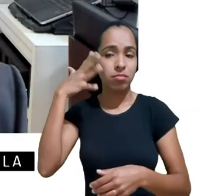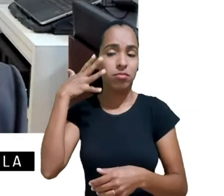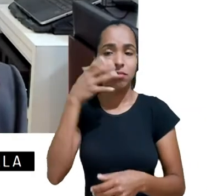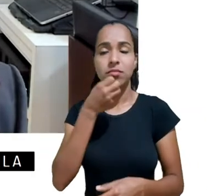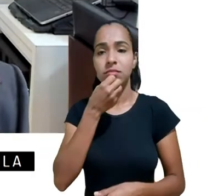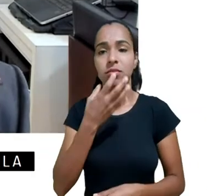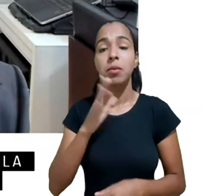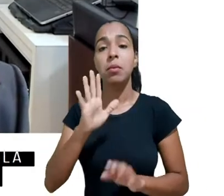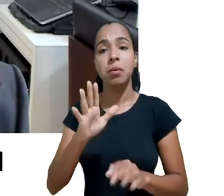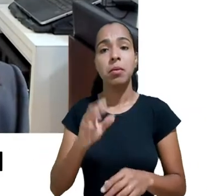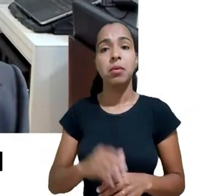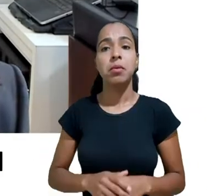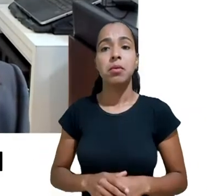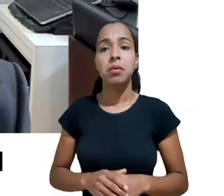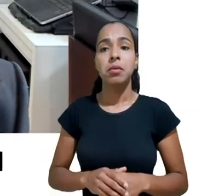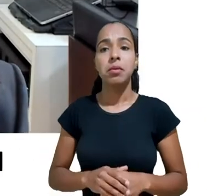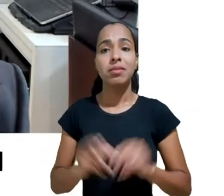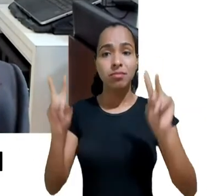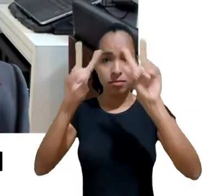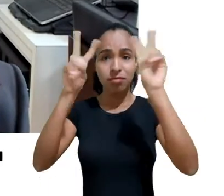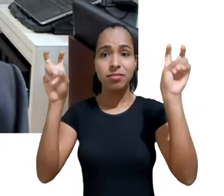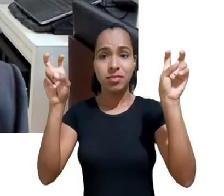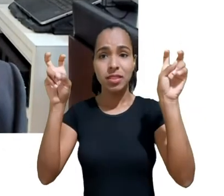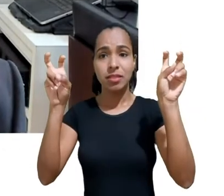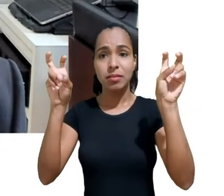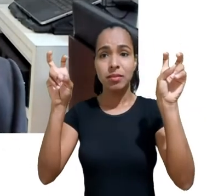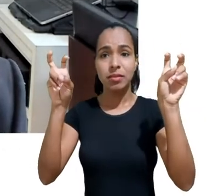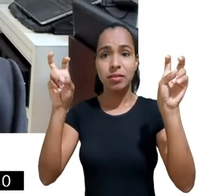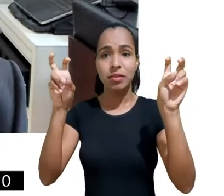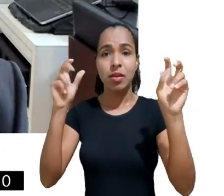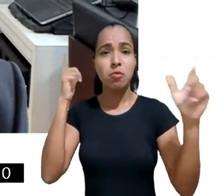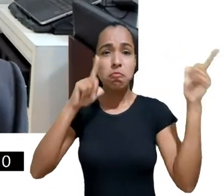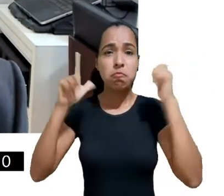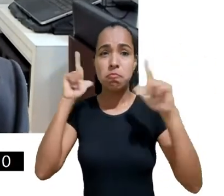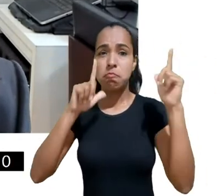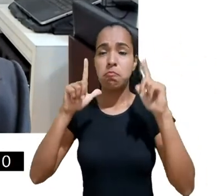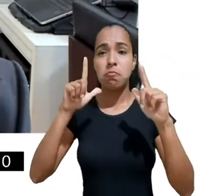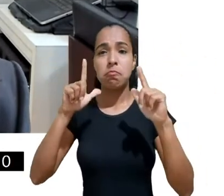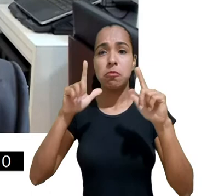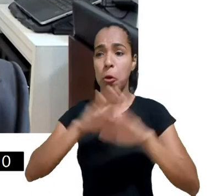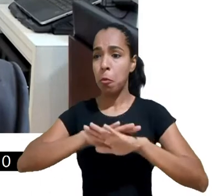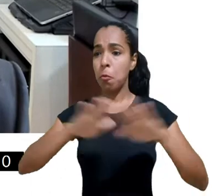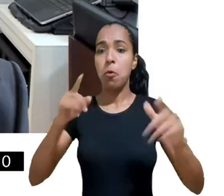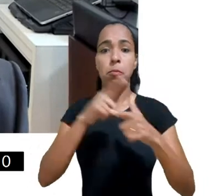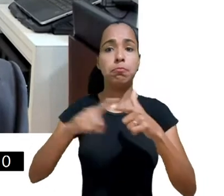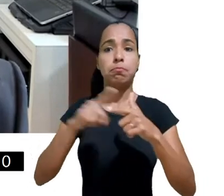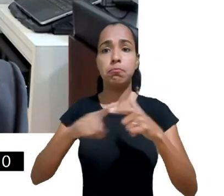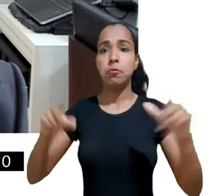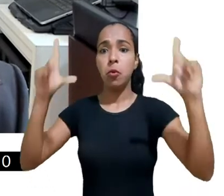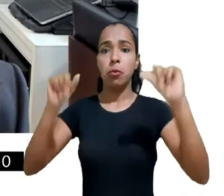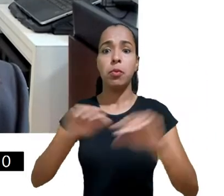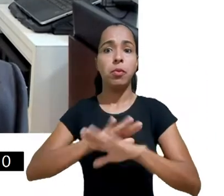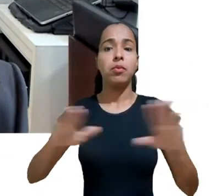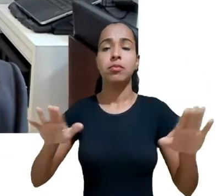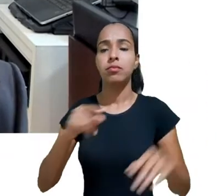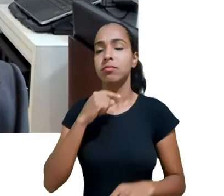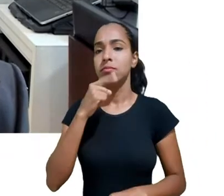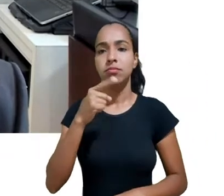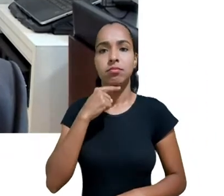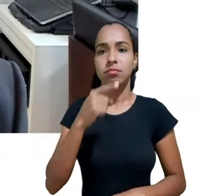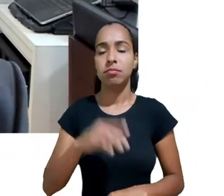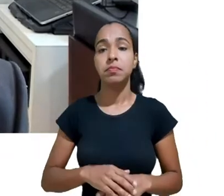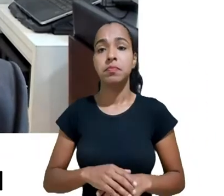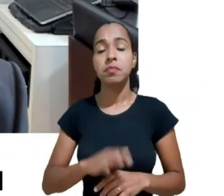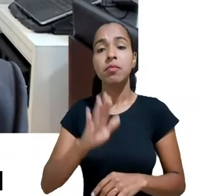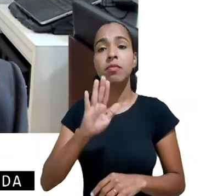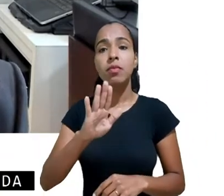todos os problemas então é um esforço muito coletivo e acho que a questão da política pública ela é central